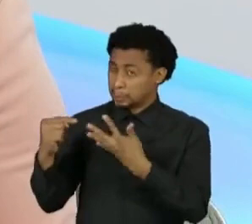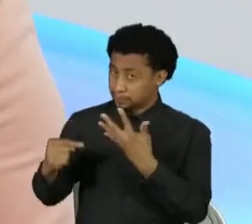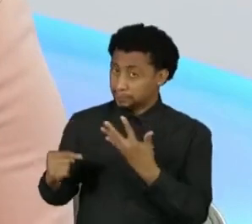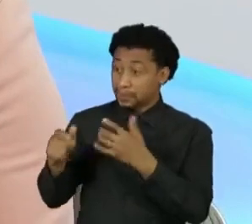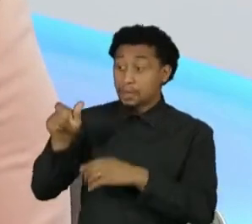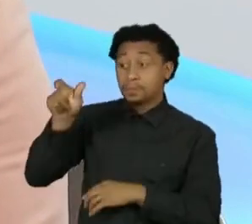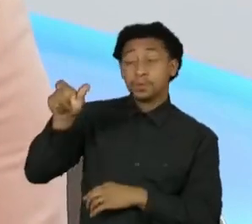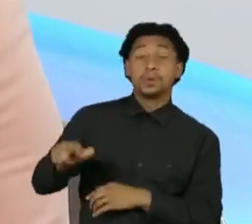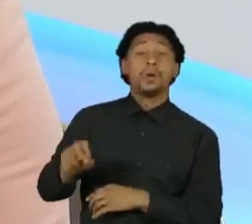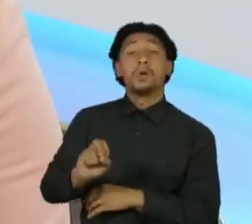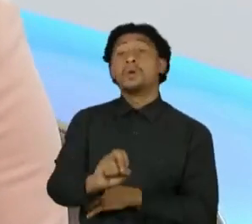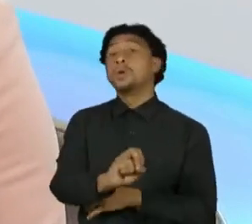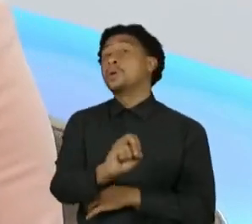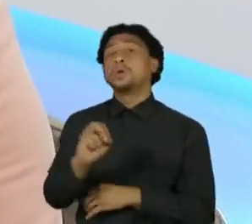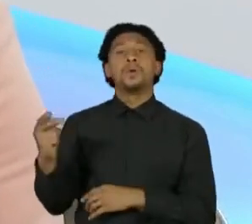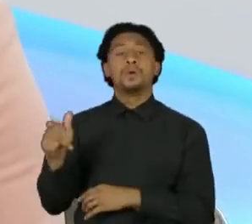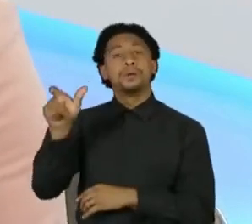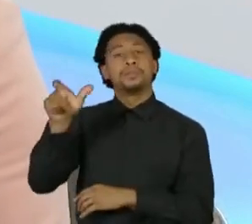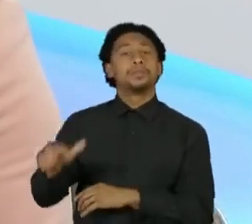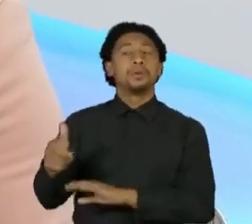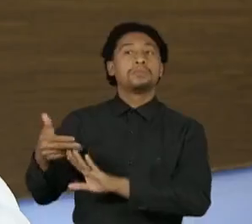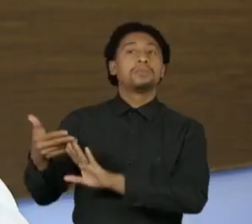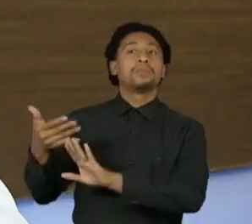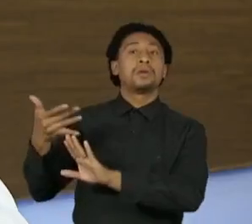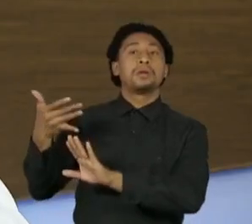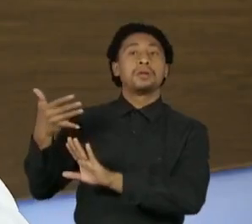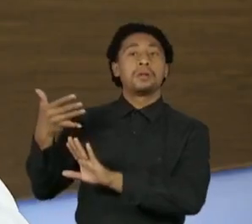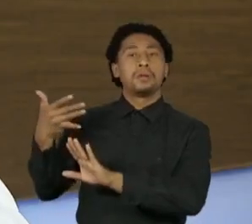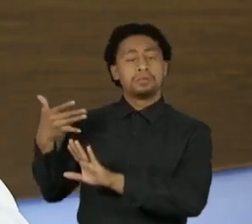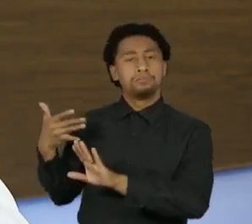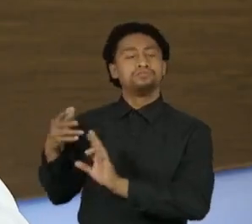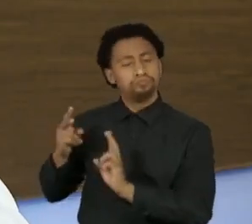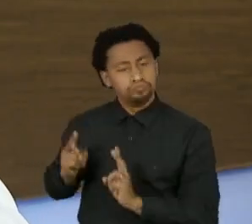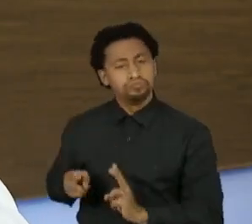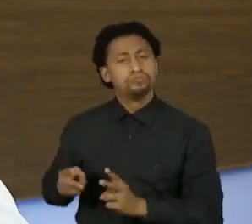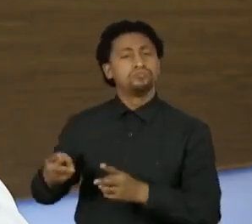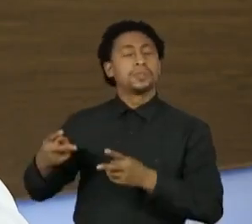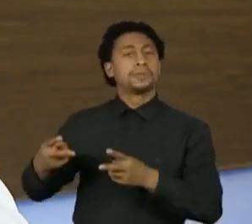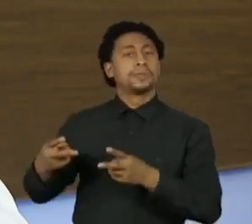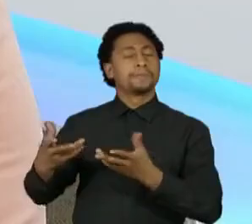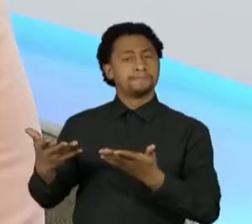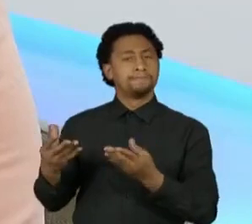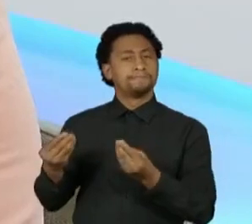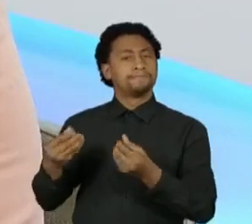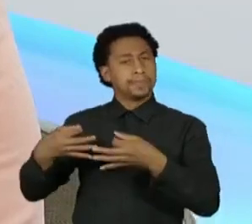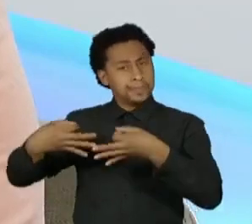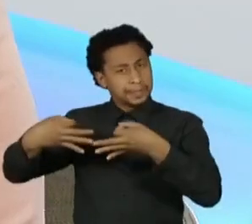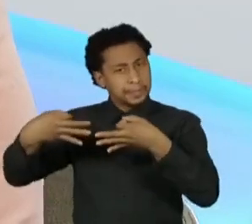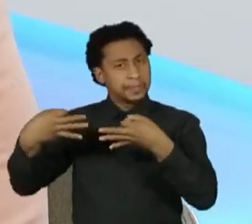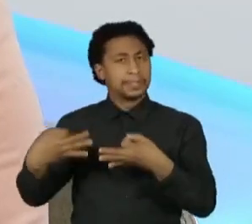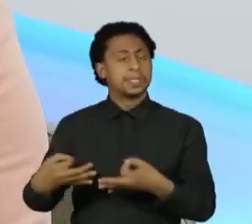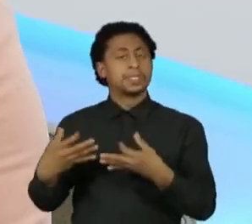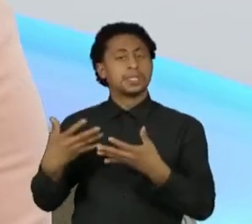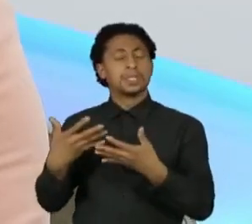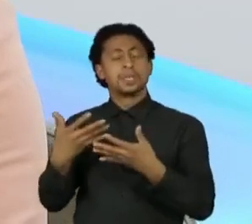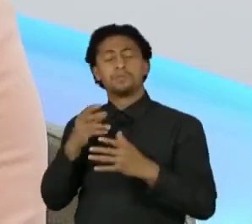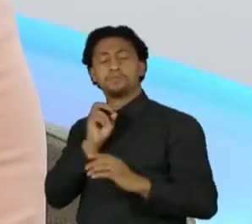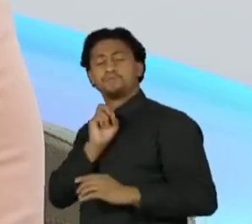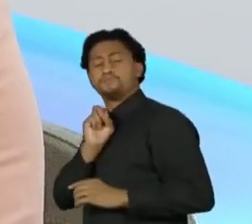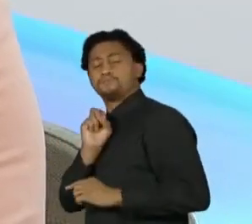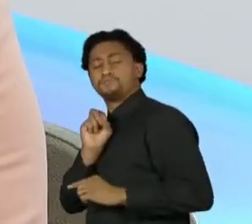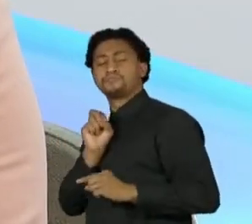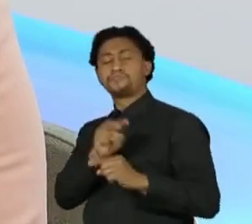tem uma trajetória institucional sempre com o olho em poder ocupar uma posição